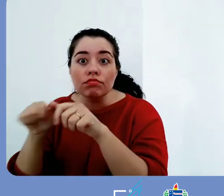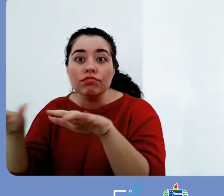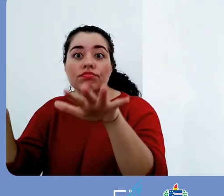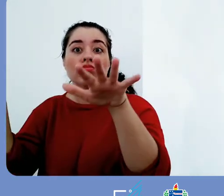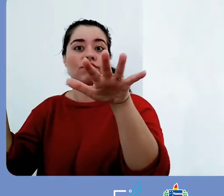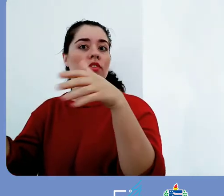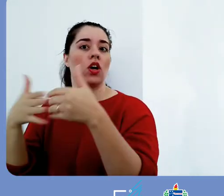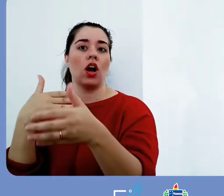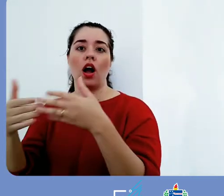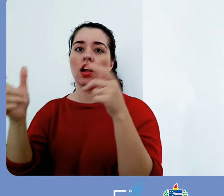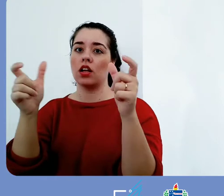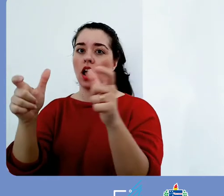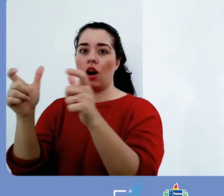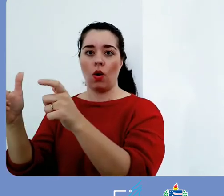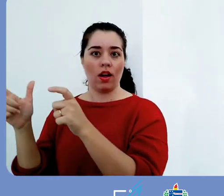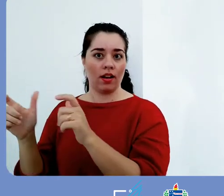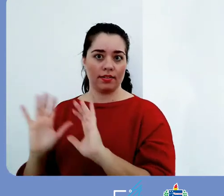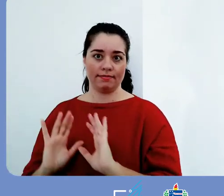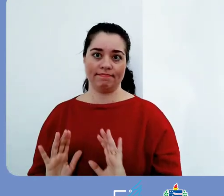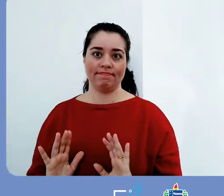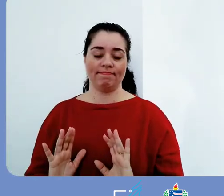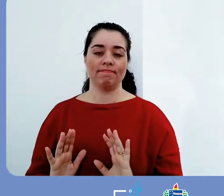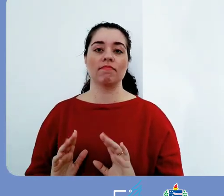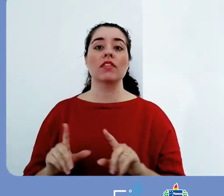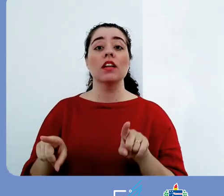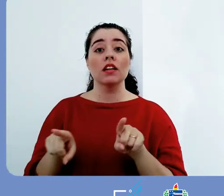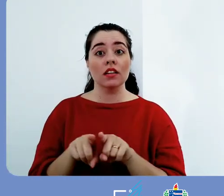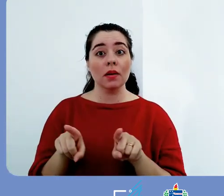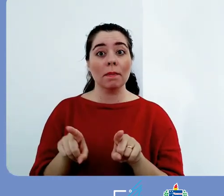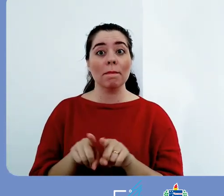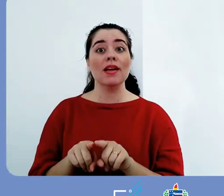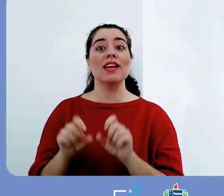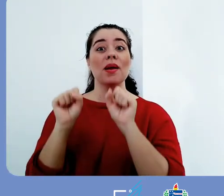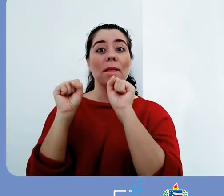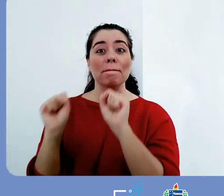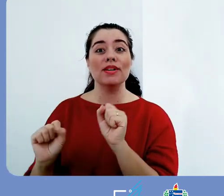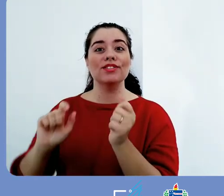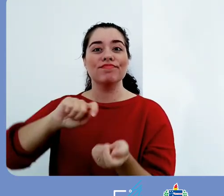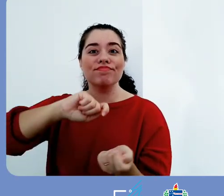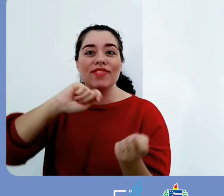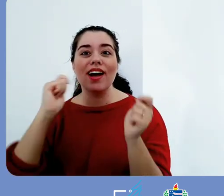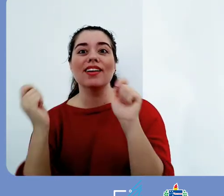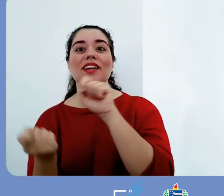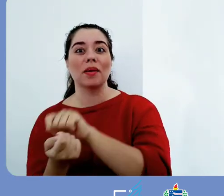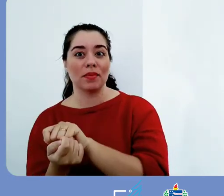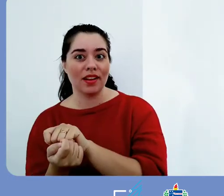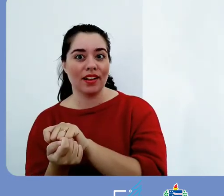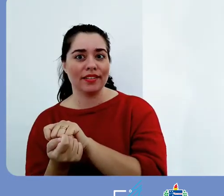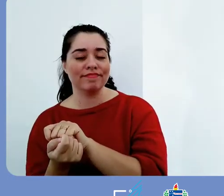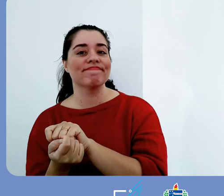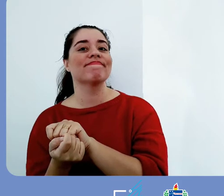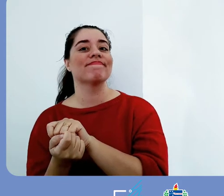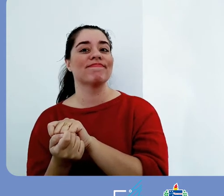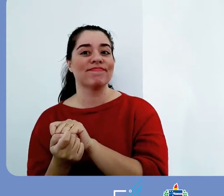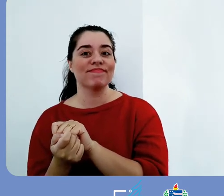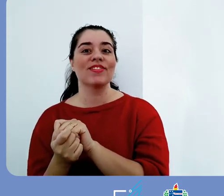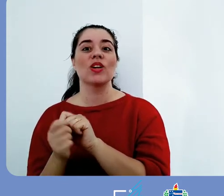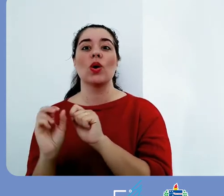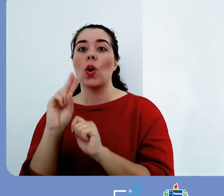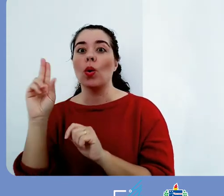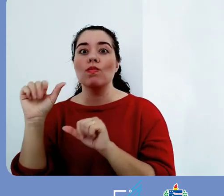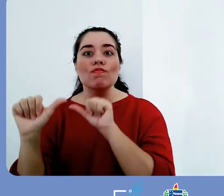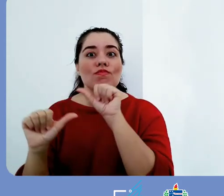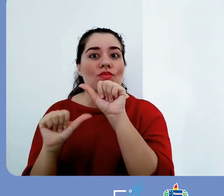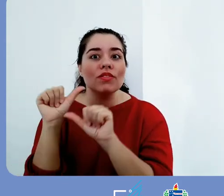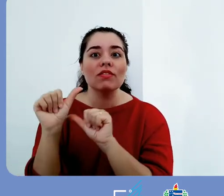ou seja, remixar, transformar e criar a partir do material original. Mas que todo esse processo,